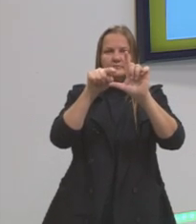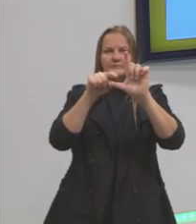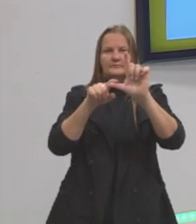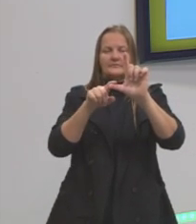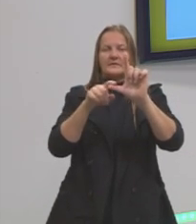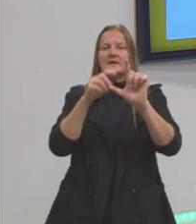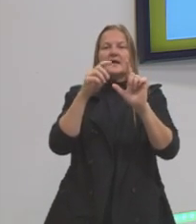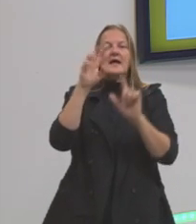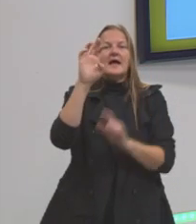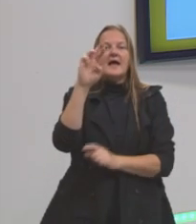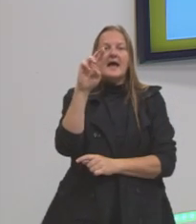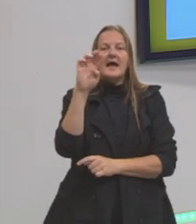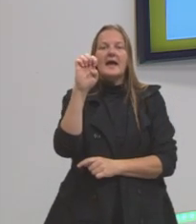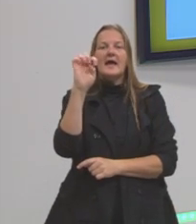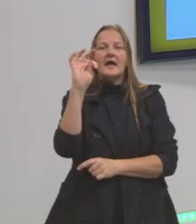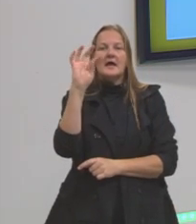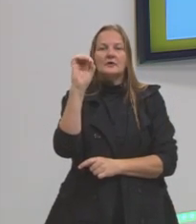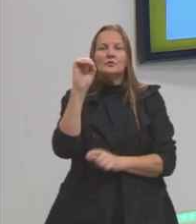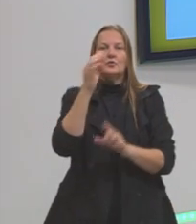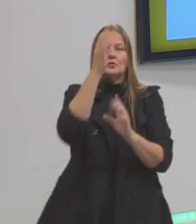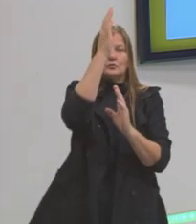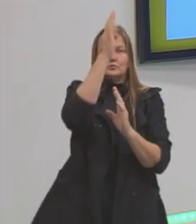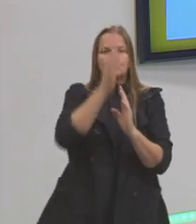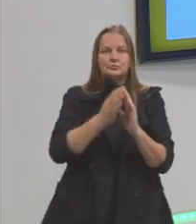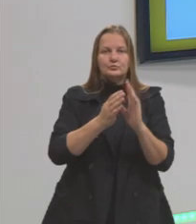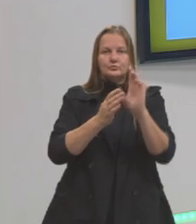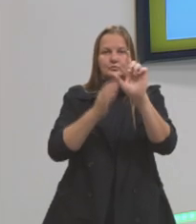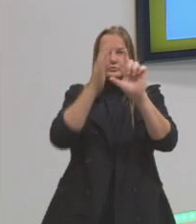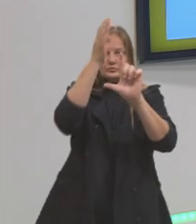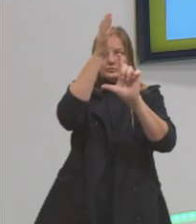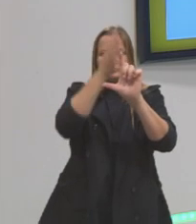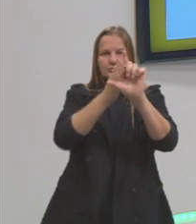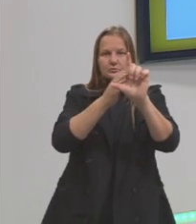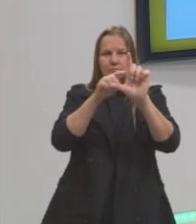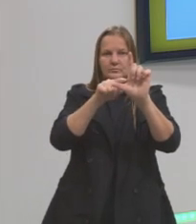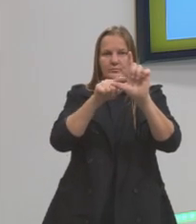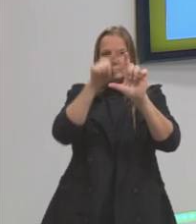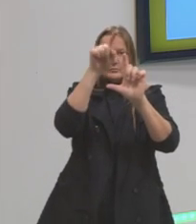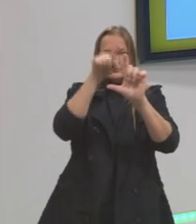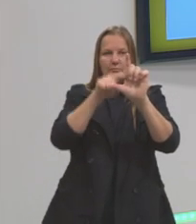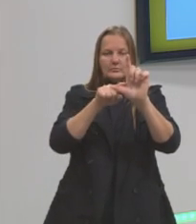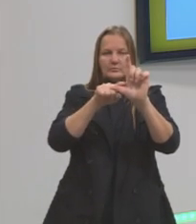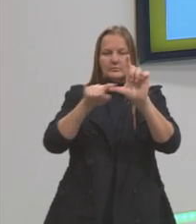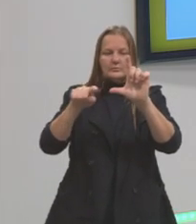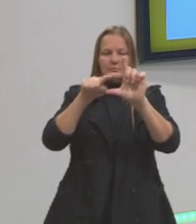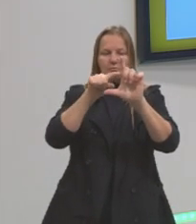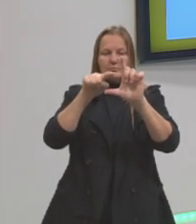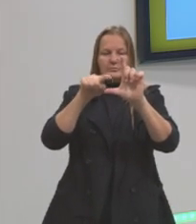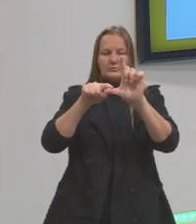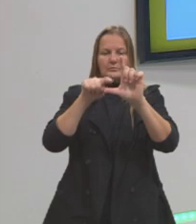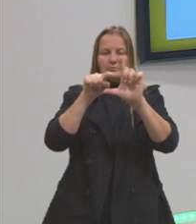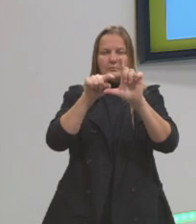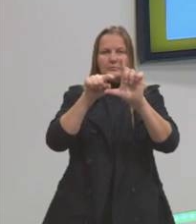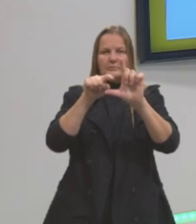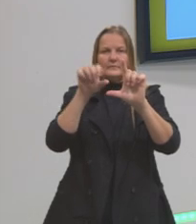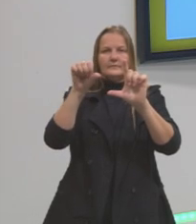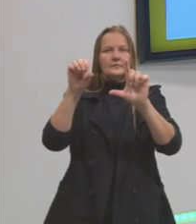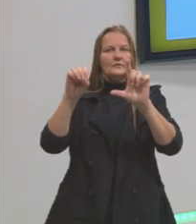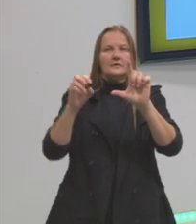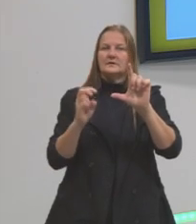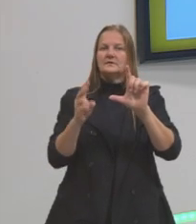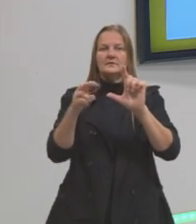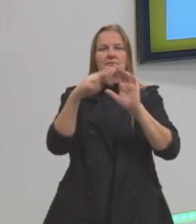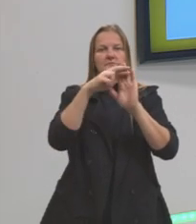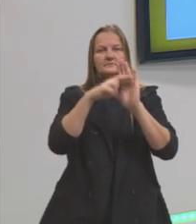o ângulo reto. Quando a gente fala em ângulo reto, então, é um ângulo de 90 graus. Então, por que